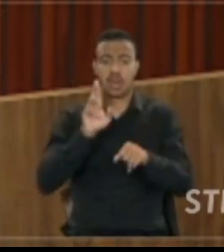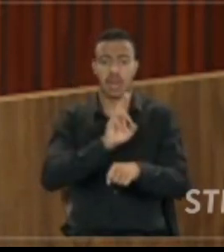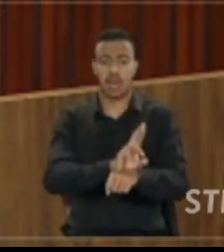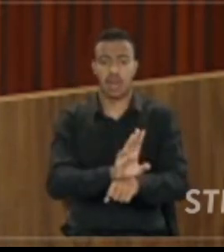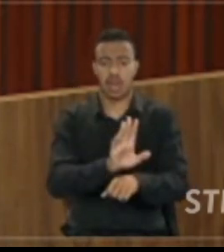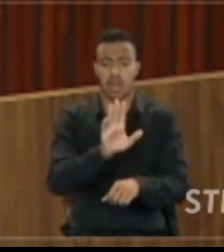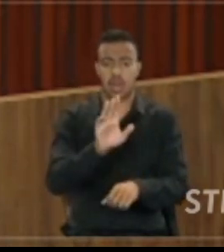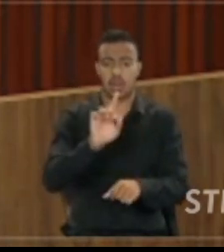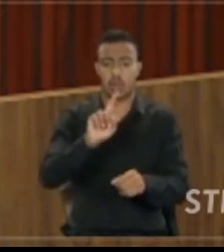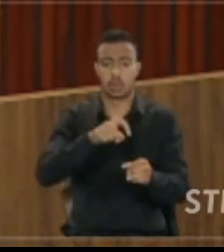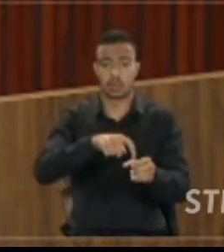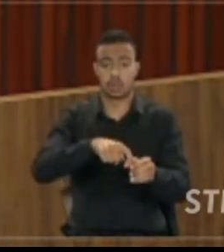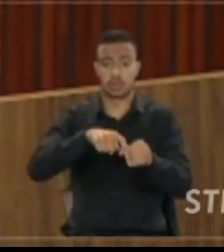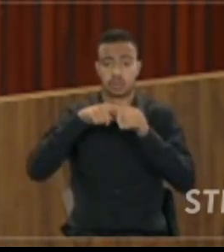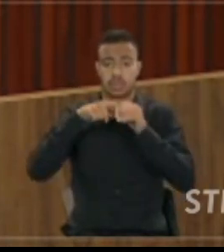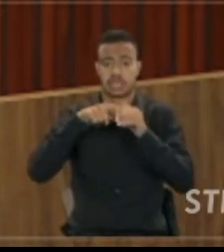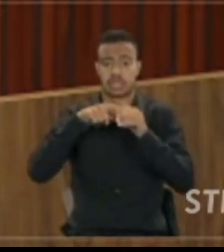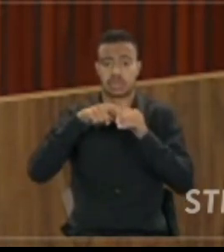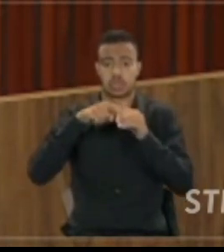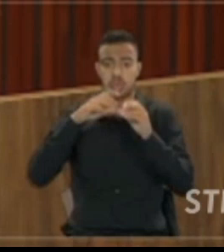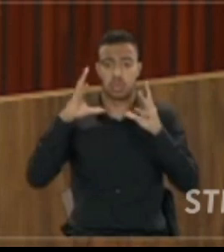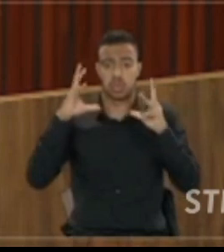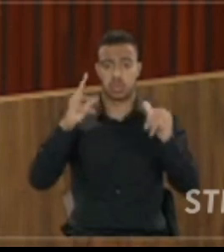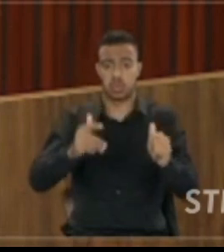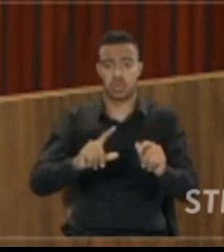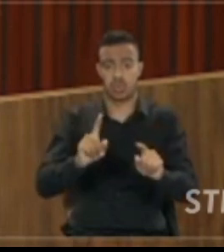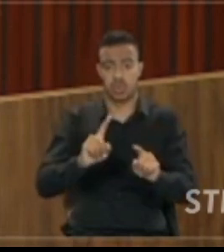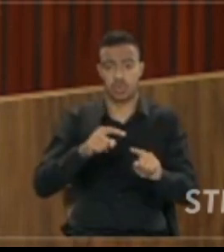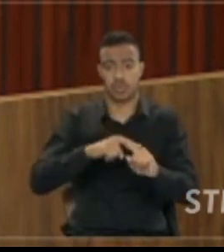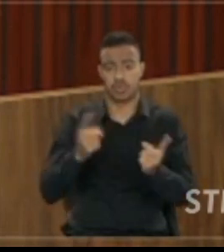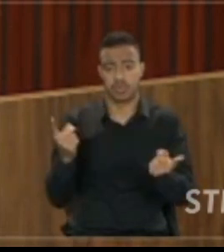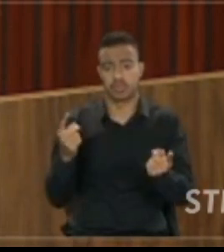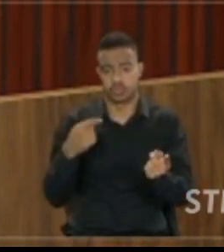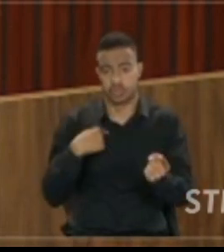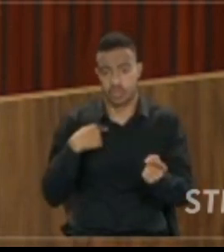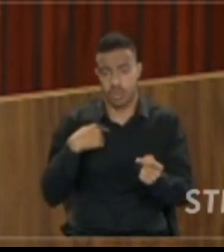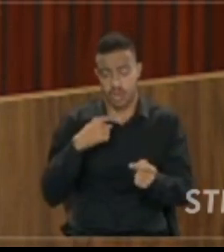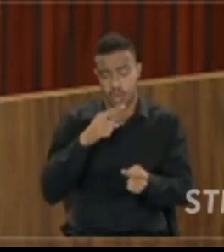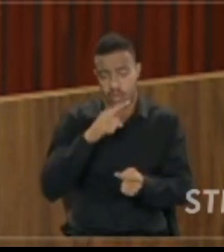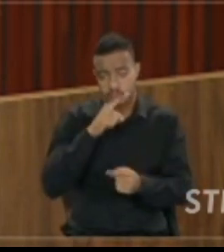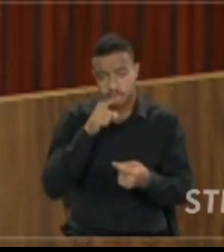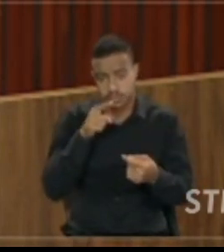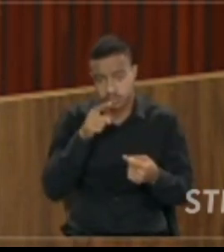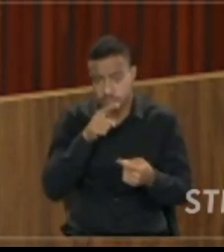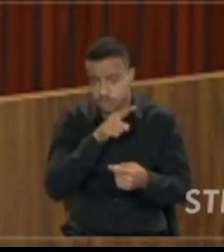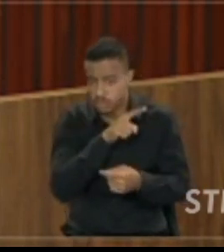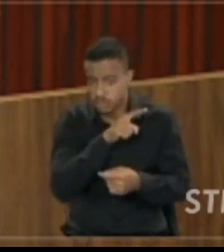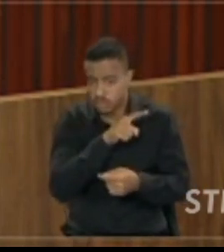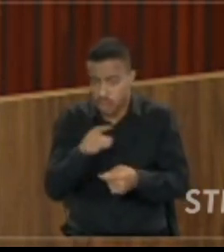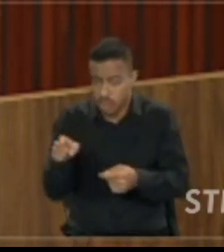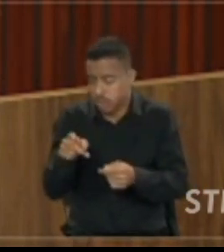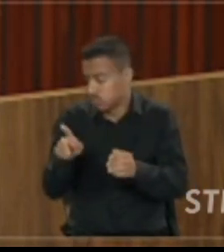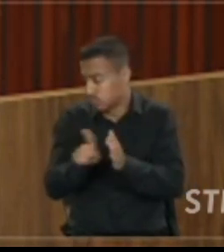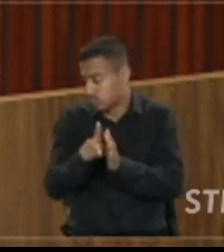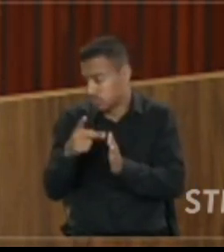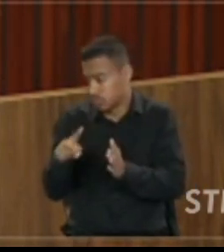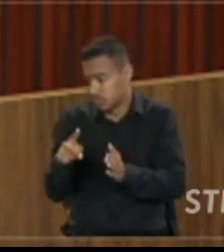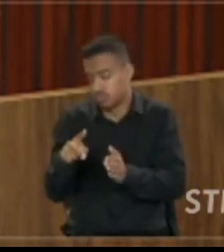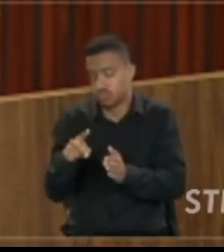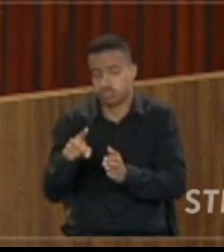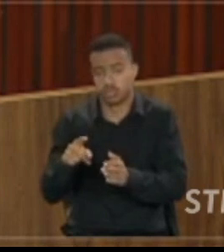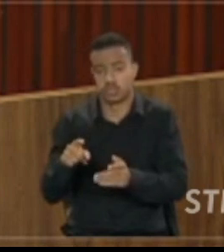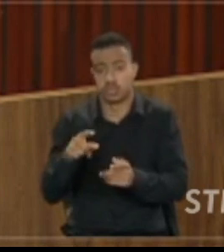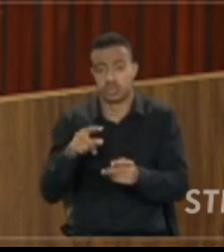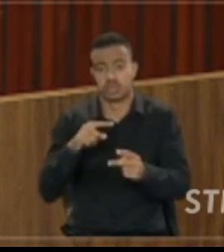não estou suspendendo esse conteúdo em primeiro lugar, porque não houve pedido nem indicação da URL específica, que é um pressuposto à nossa resolução.